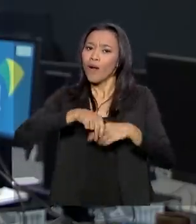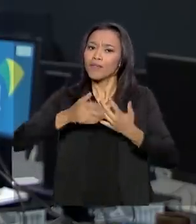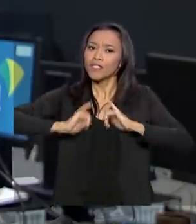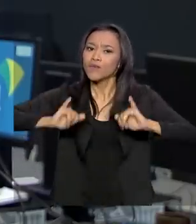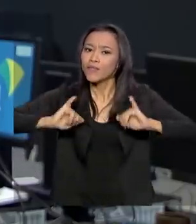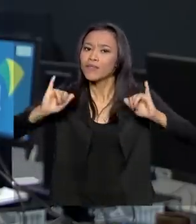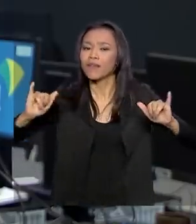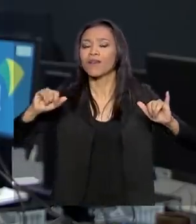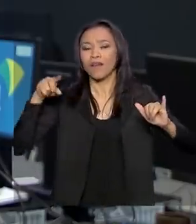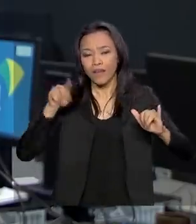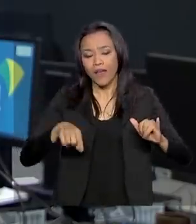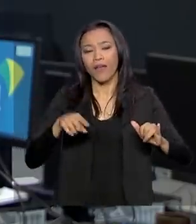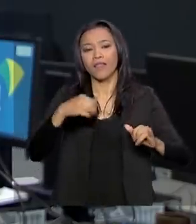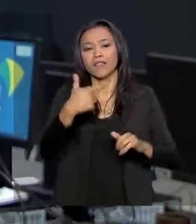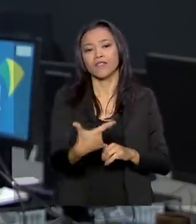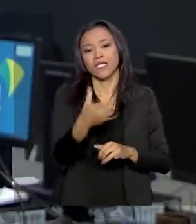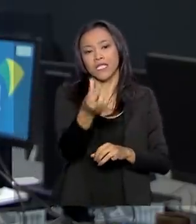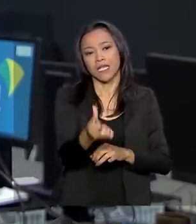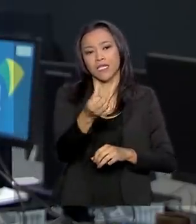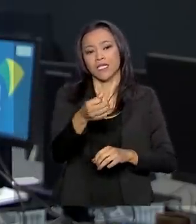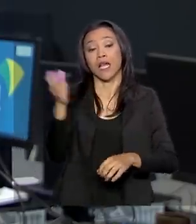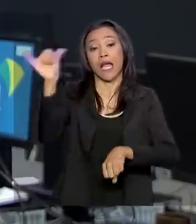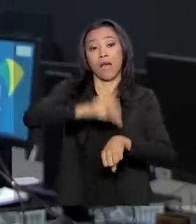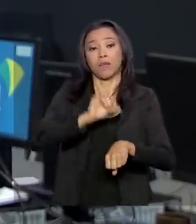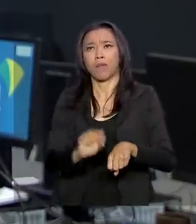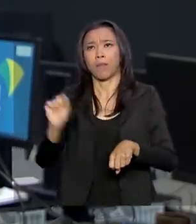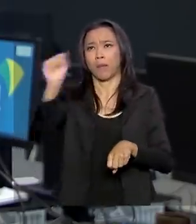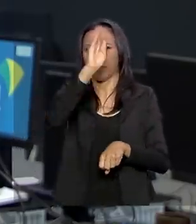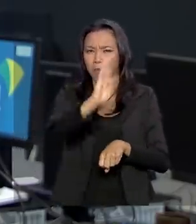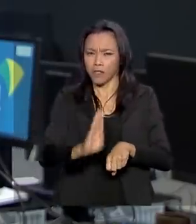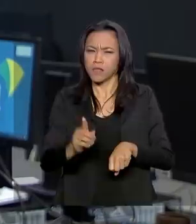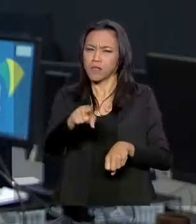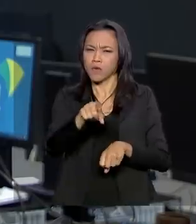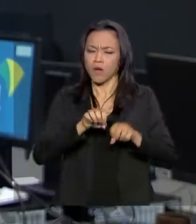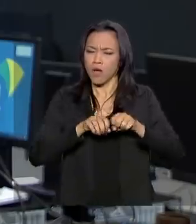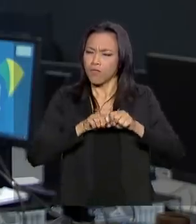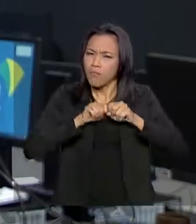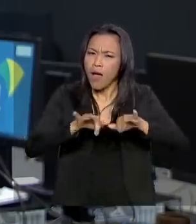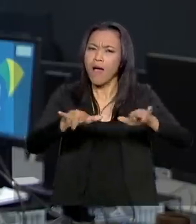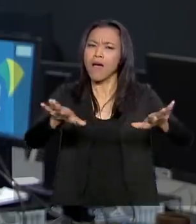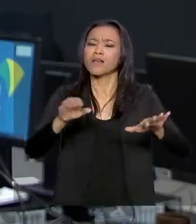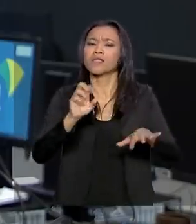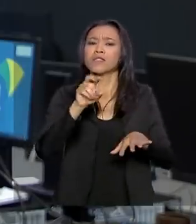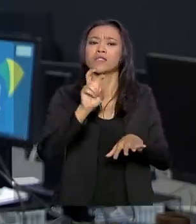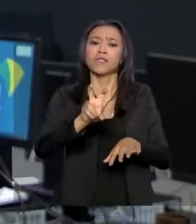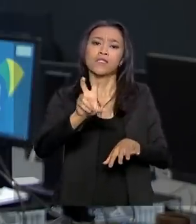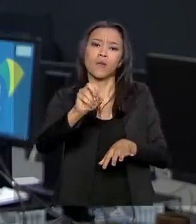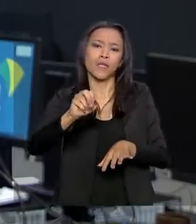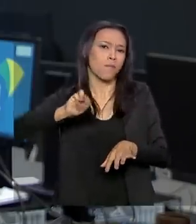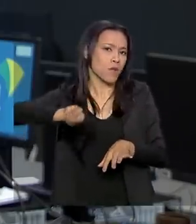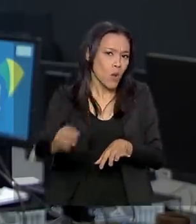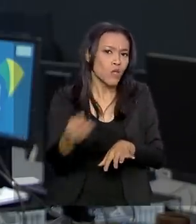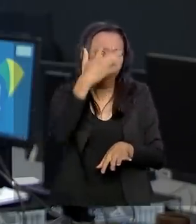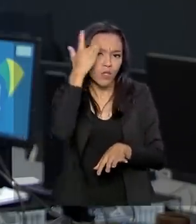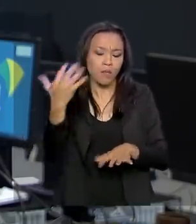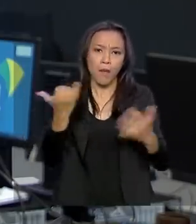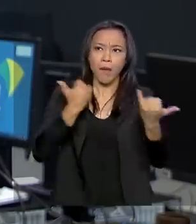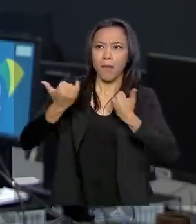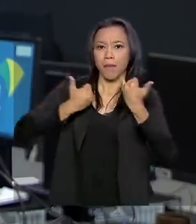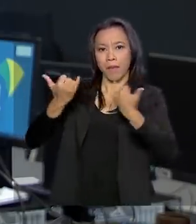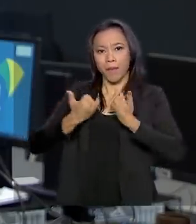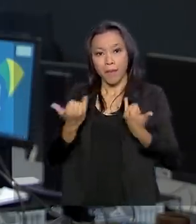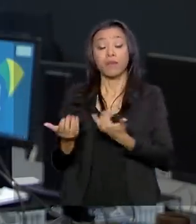e foi implantado nas 26 capitais brasileiras, alcançando mais de 50 milhões de pessoas. O reconhecimento das Nações Unidas se deve à